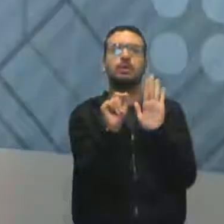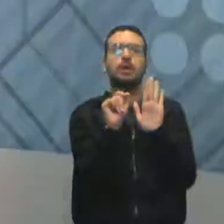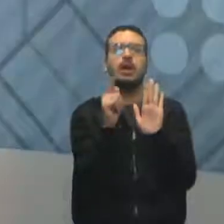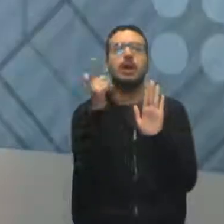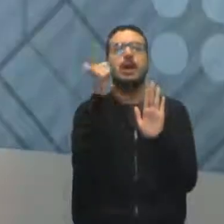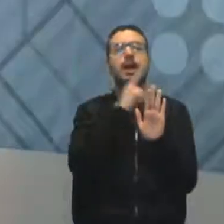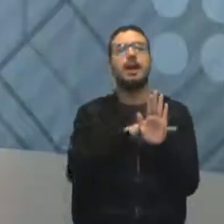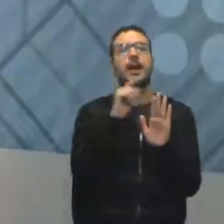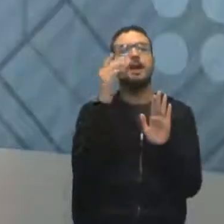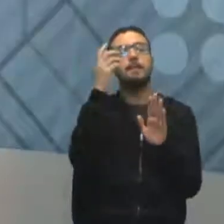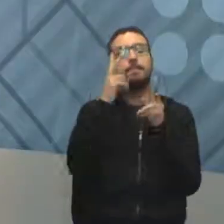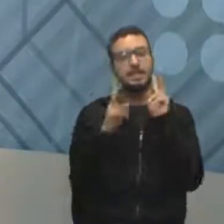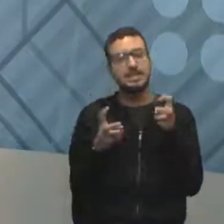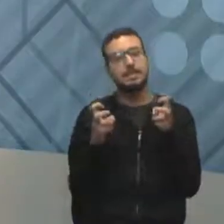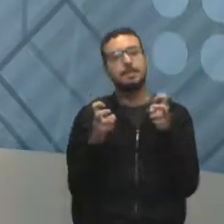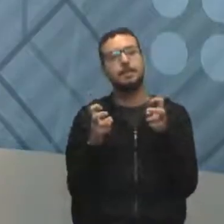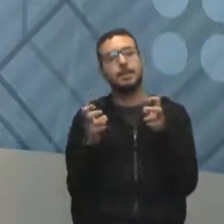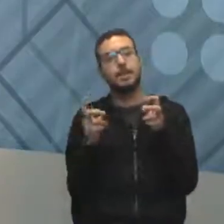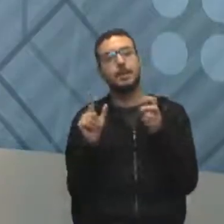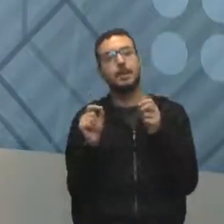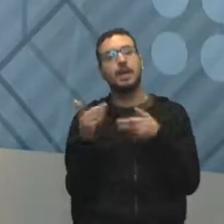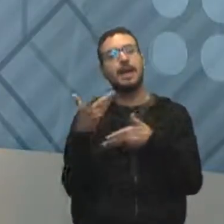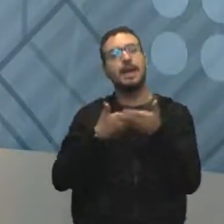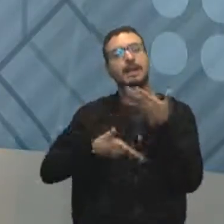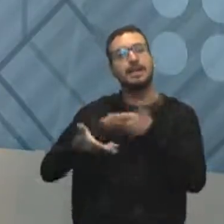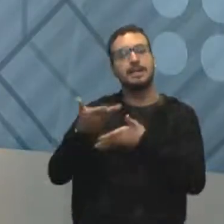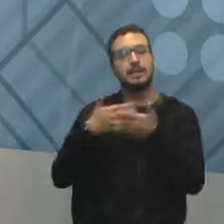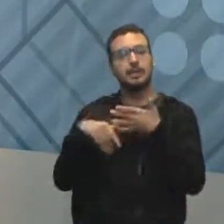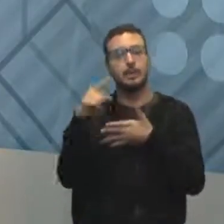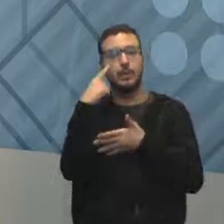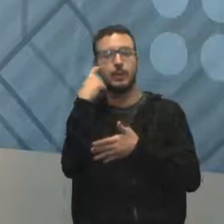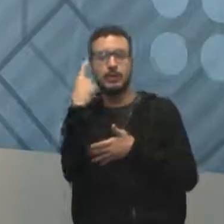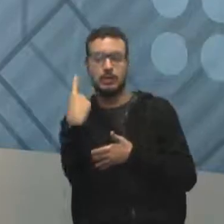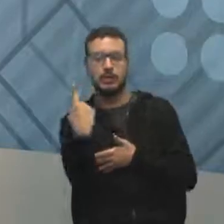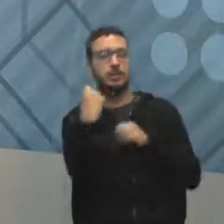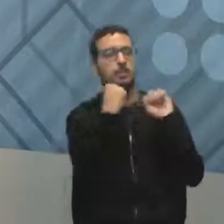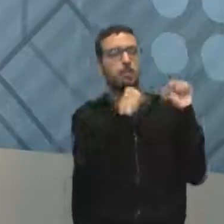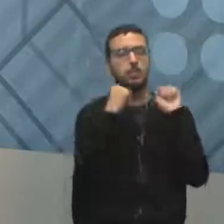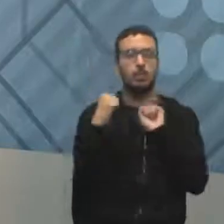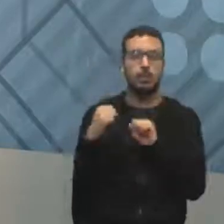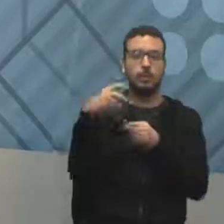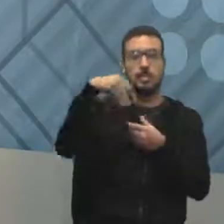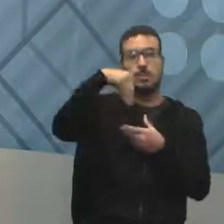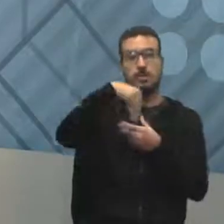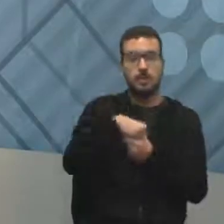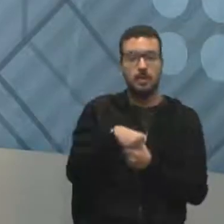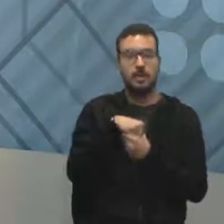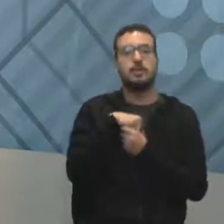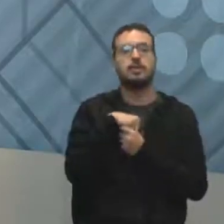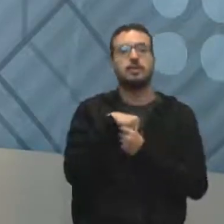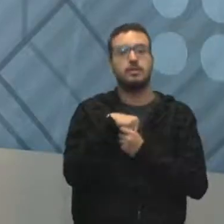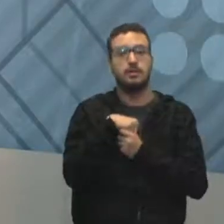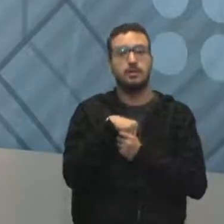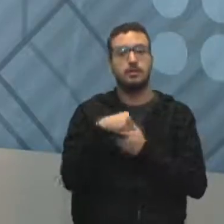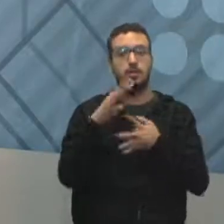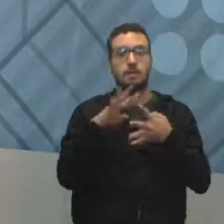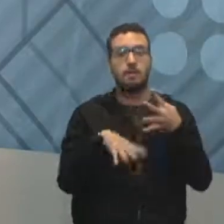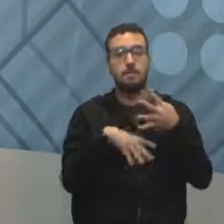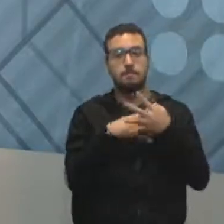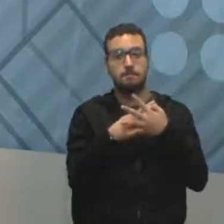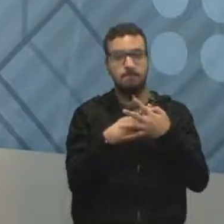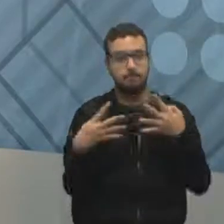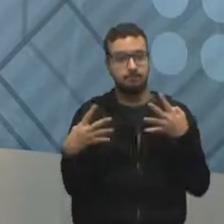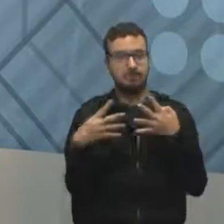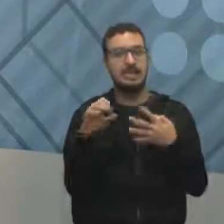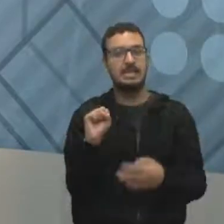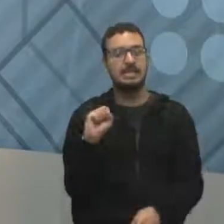consegue fazer a gente perceber a relação de interesse e poder dentro do nosso mapa de stakeholders, que pode ser